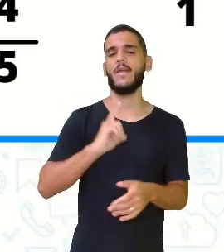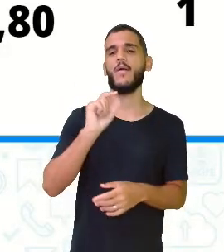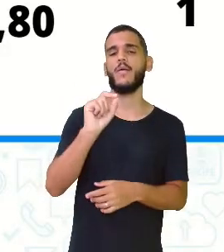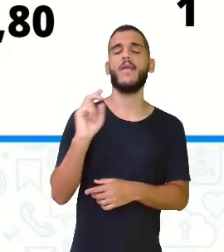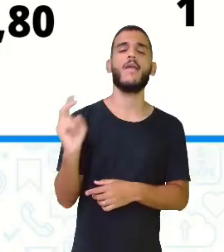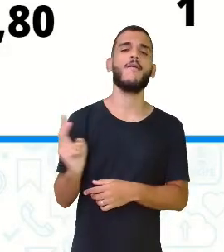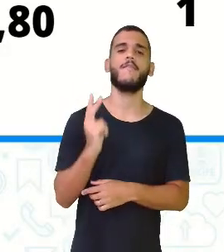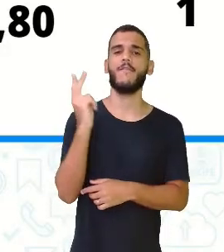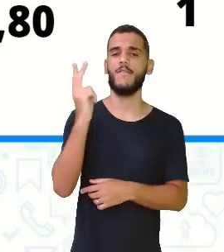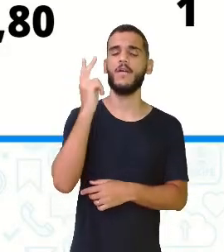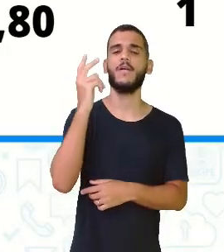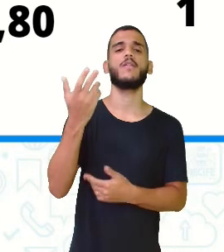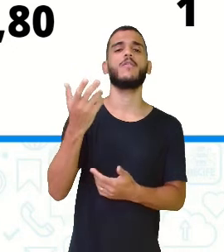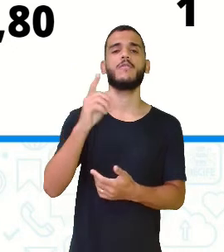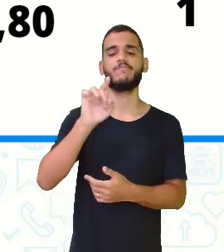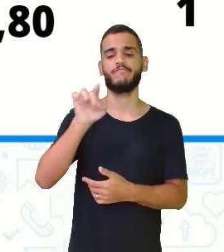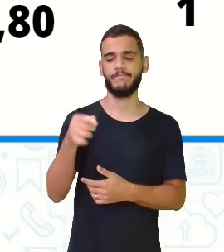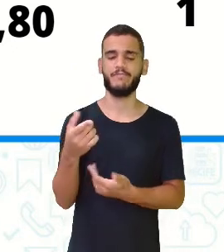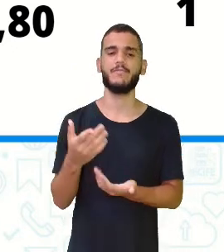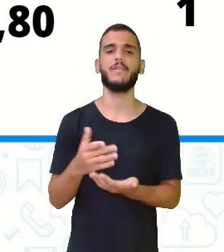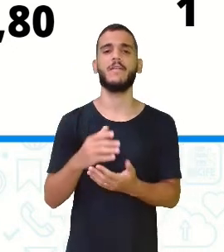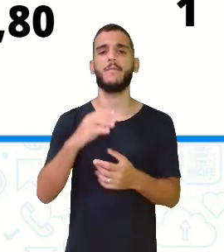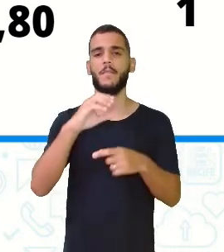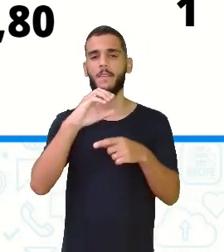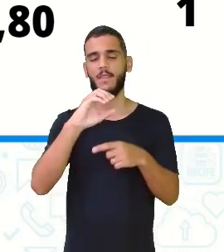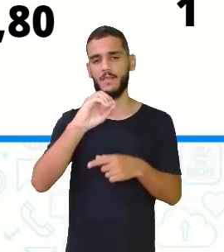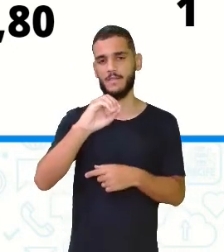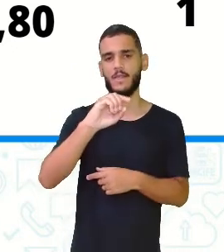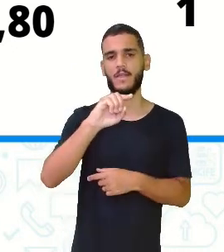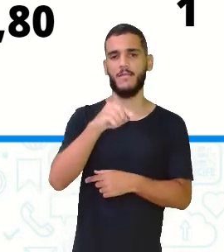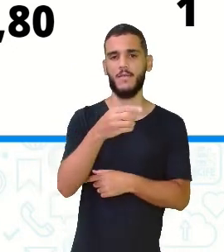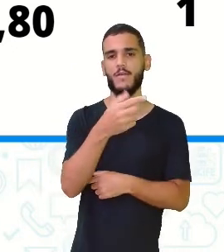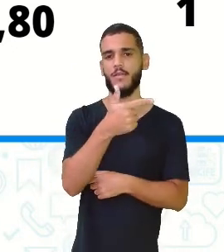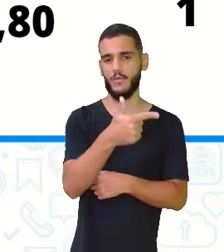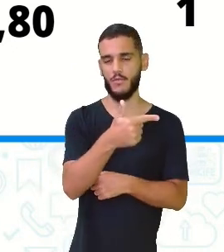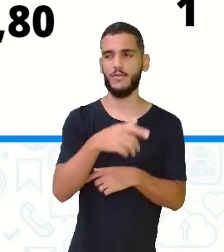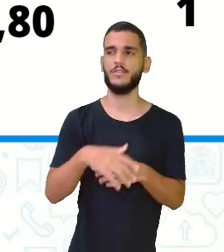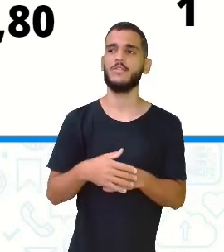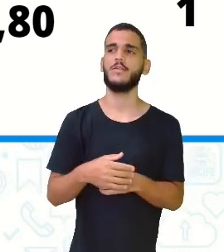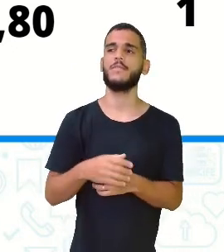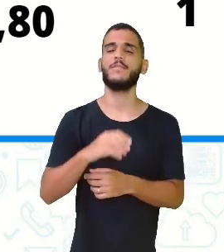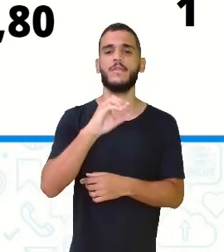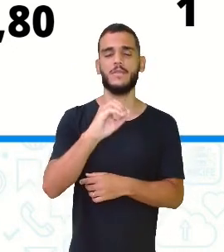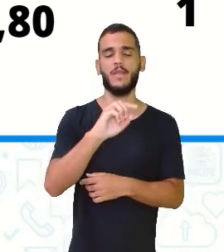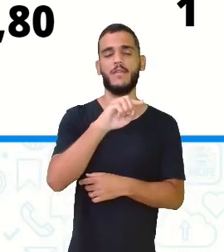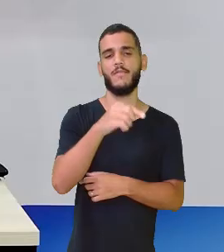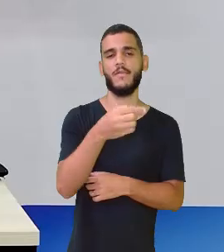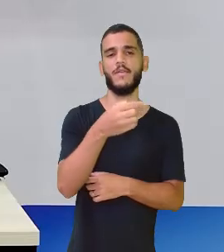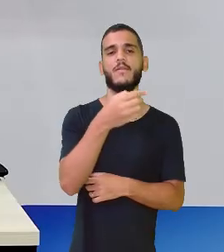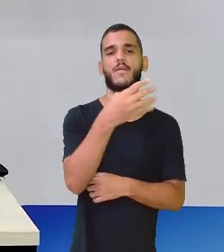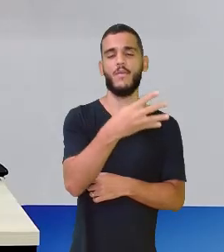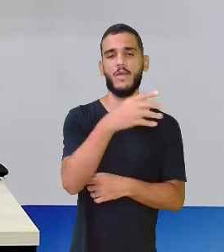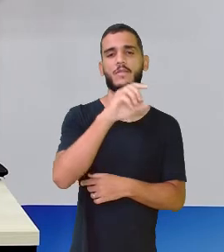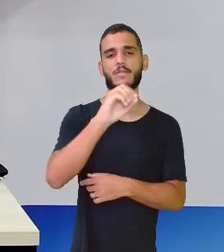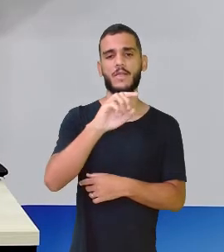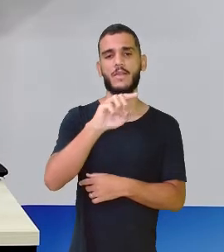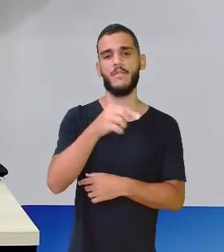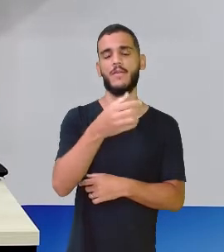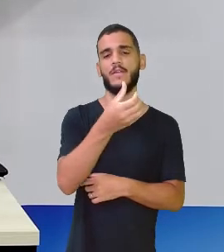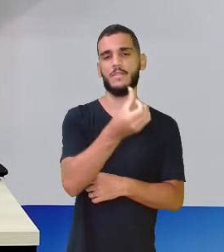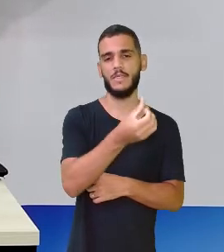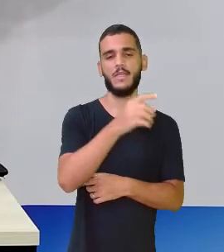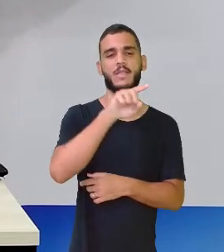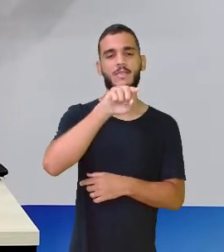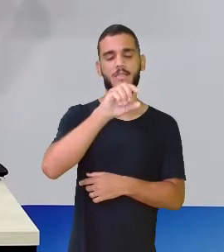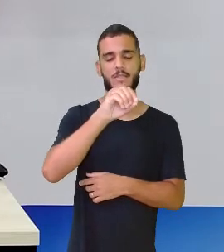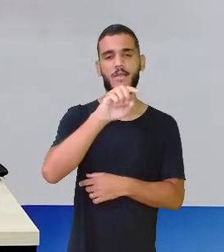valor decimal. Zero vírgula dois. Zero vírgula quatro. Zero vírgula seis. Zero vírgula